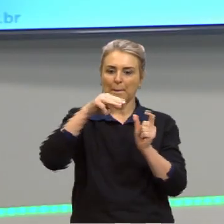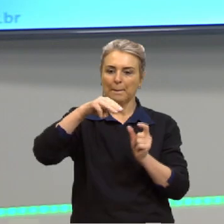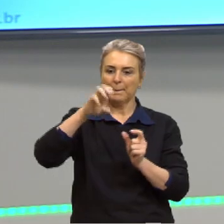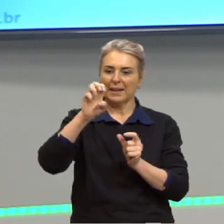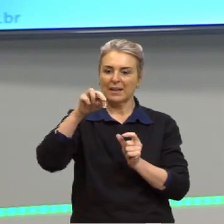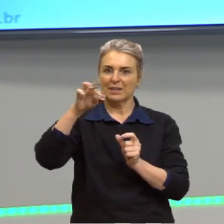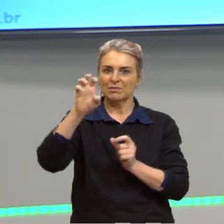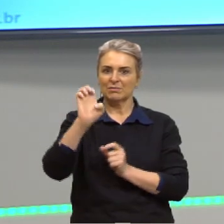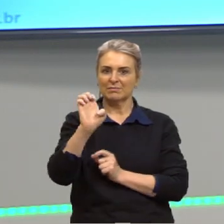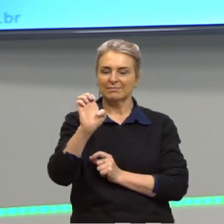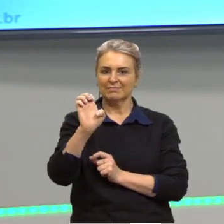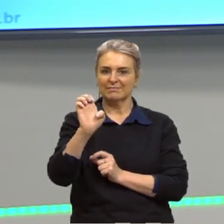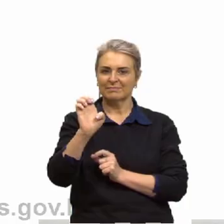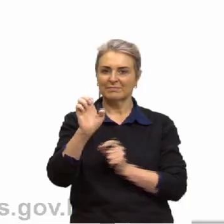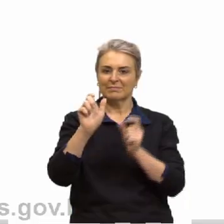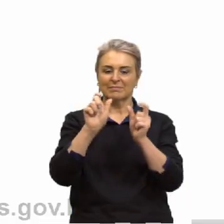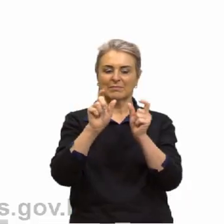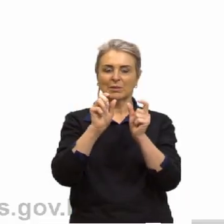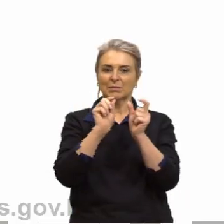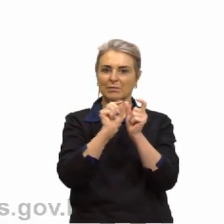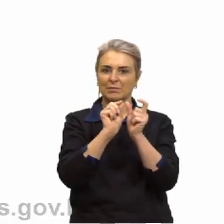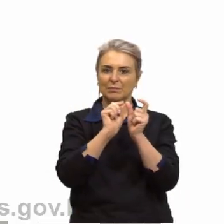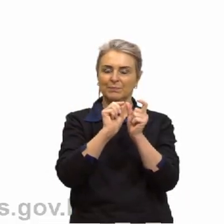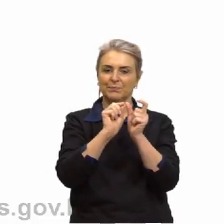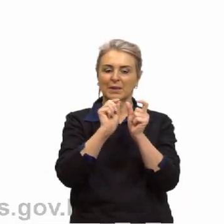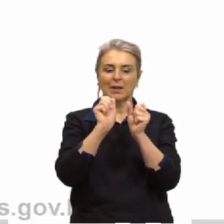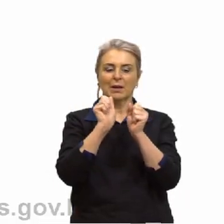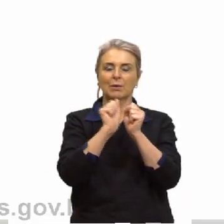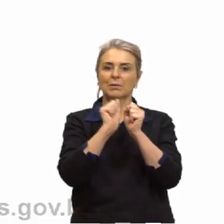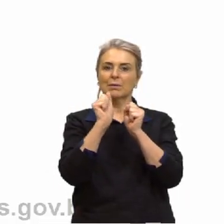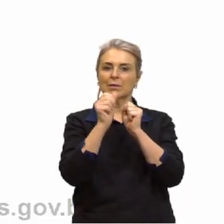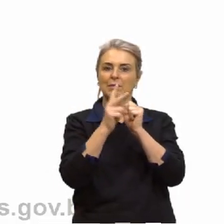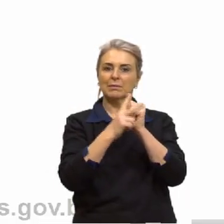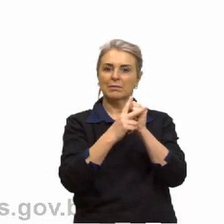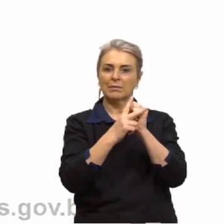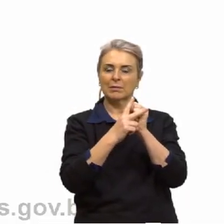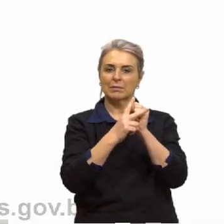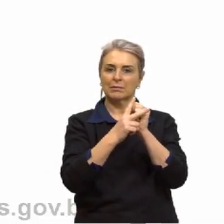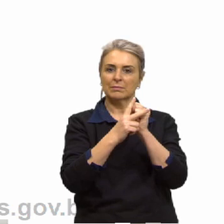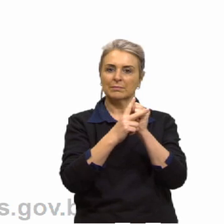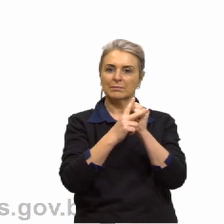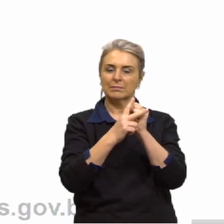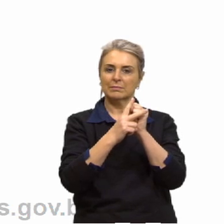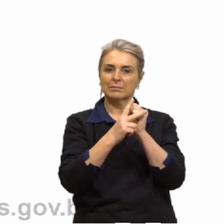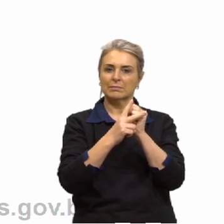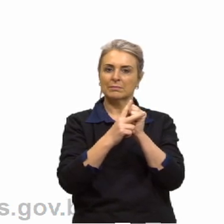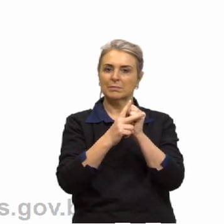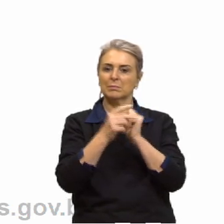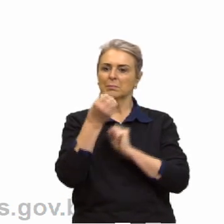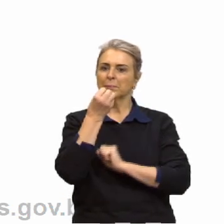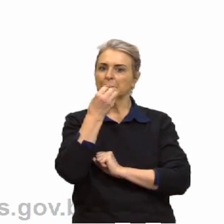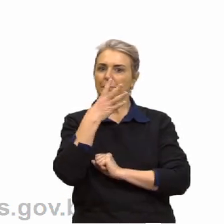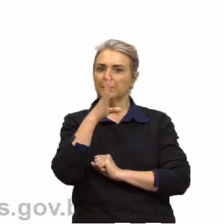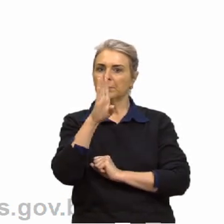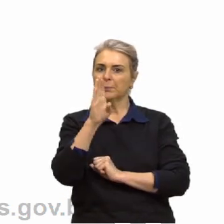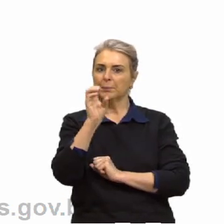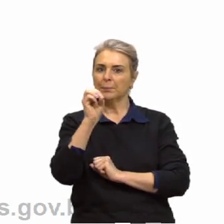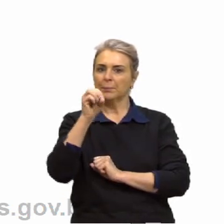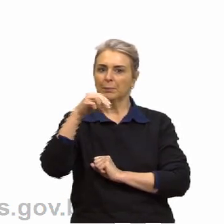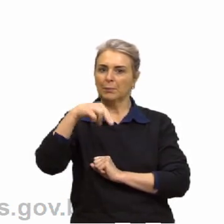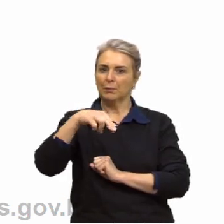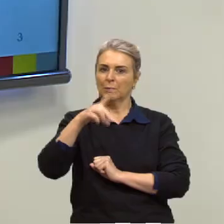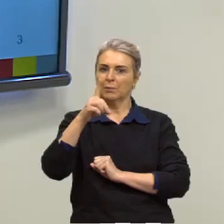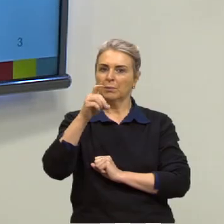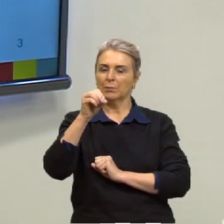vai formar adverbios de modo. Por exemplo, olha ali no quadro. Se eu disser assim,